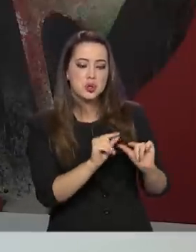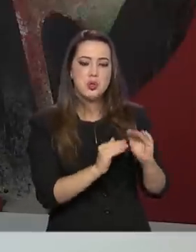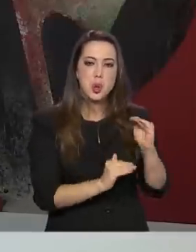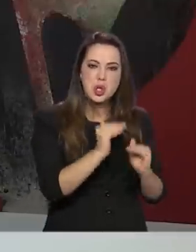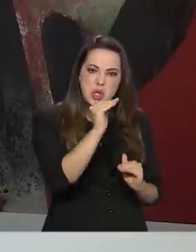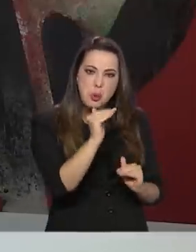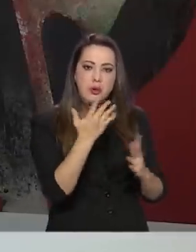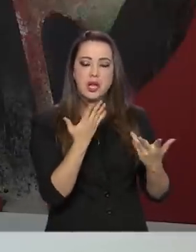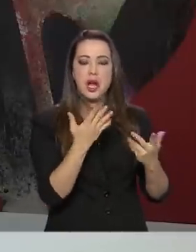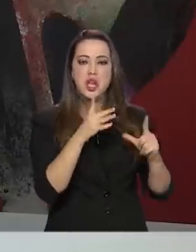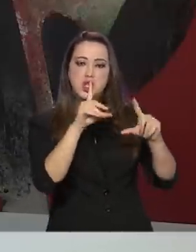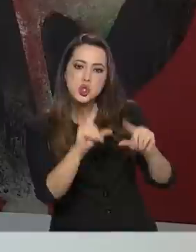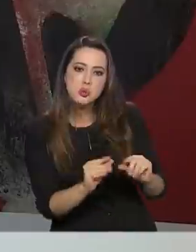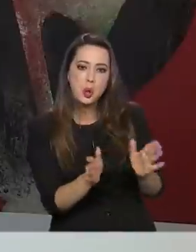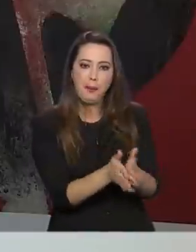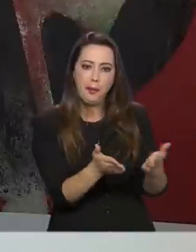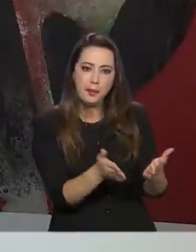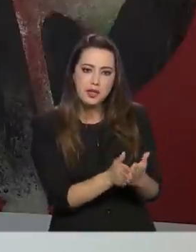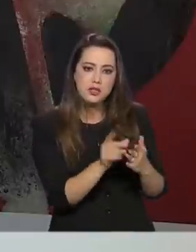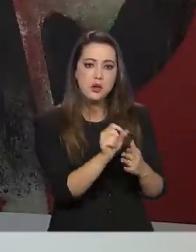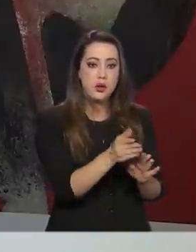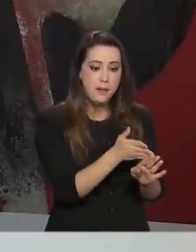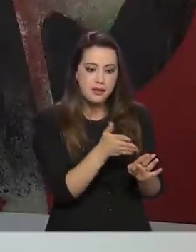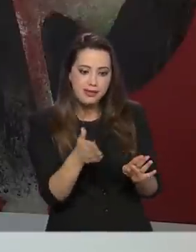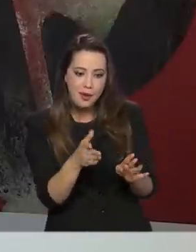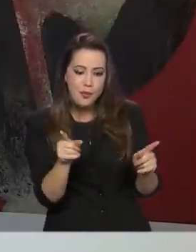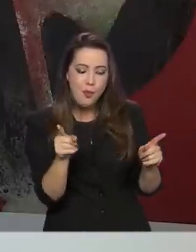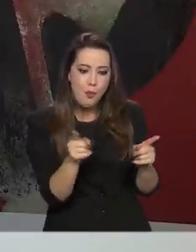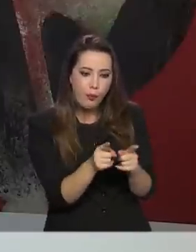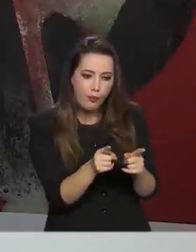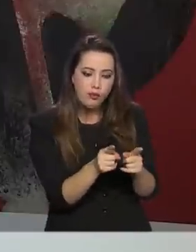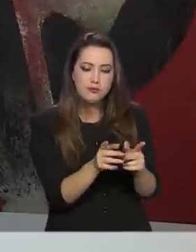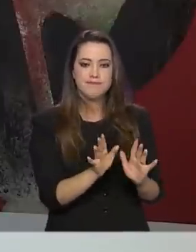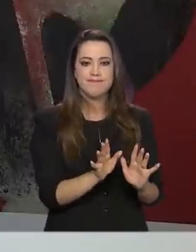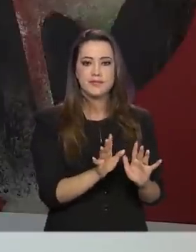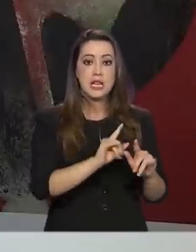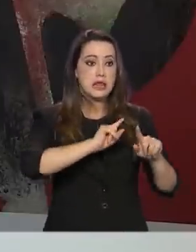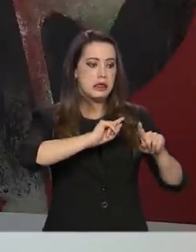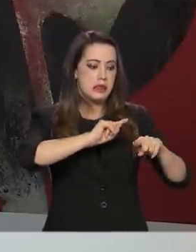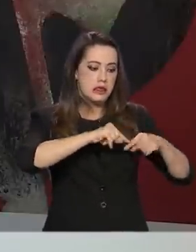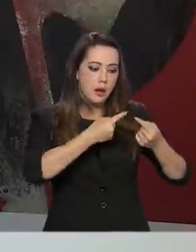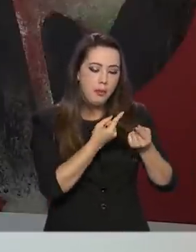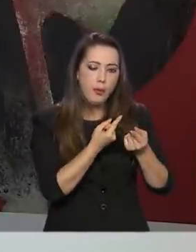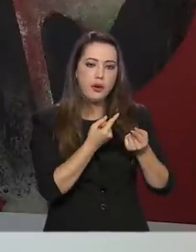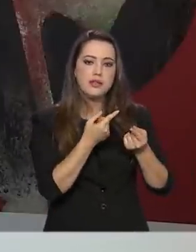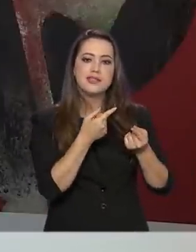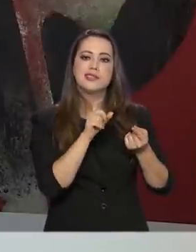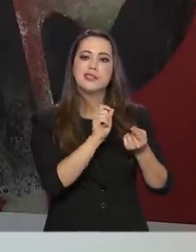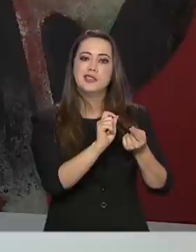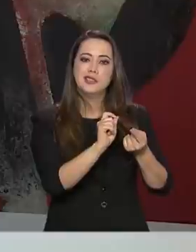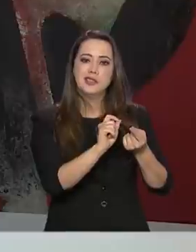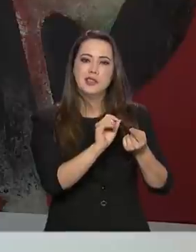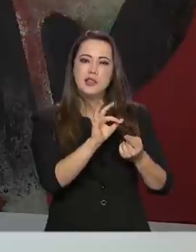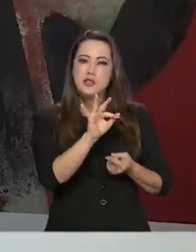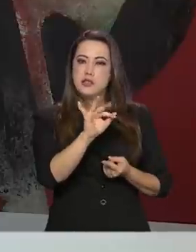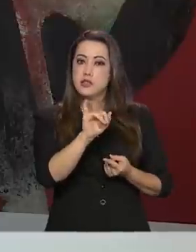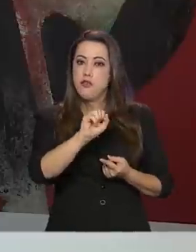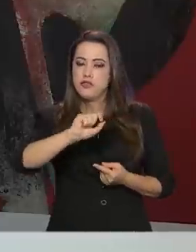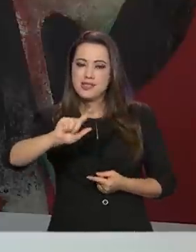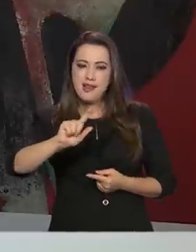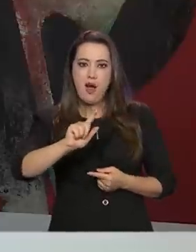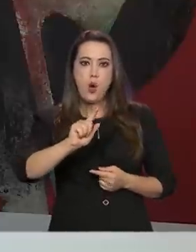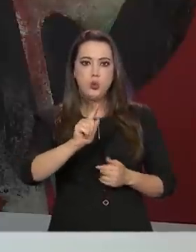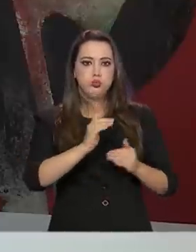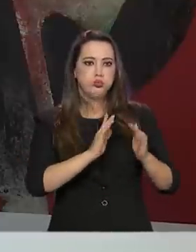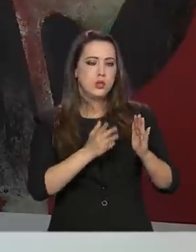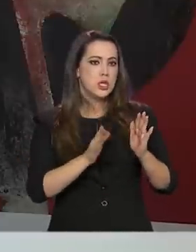desigualdade, durante um período muito curto de tempo. Quando chega em determinado período em que o fiscal não se equilibra